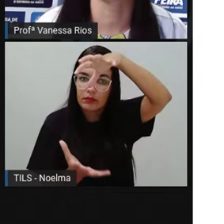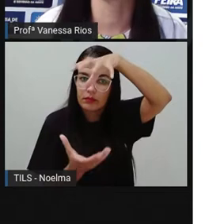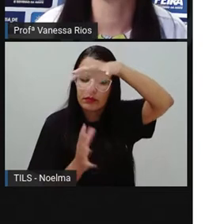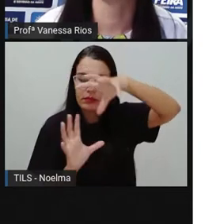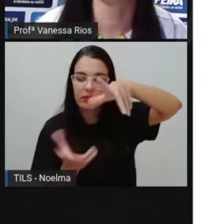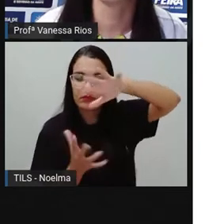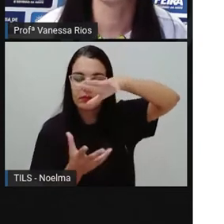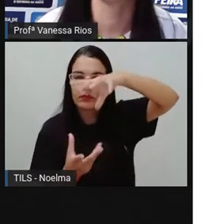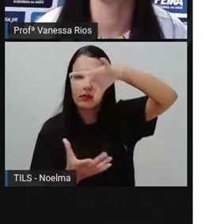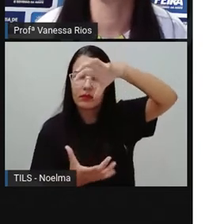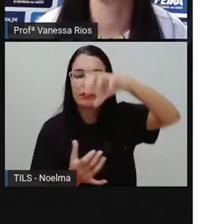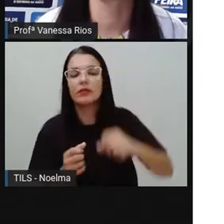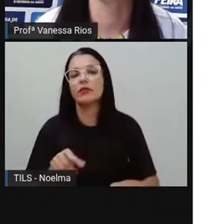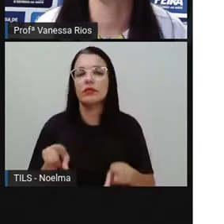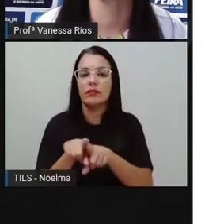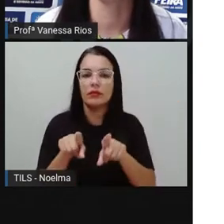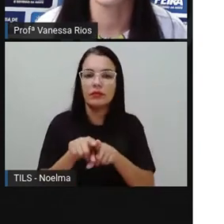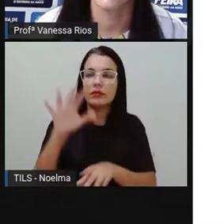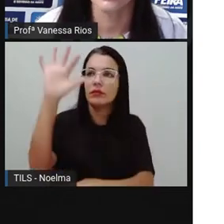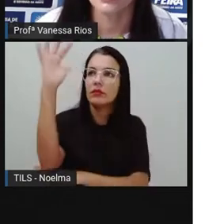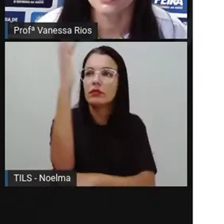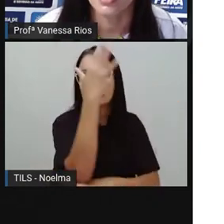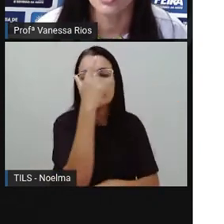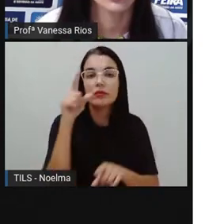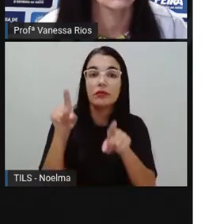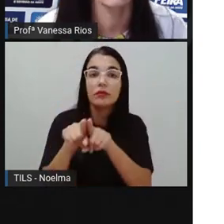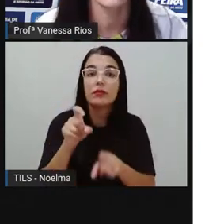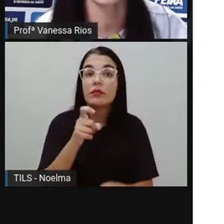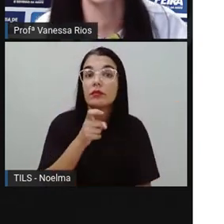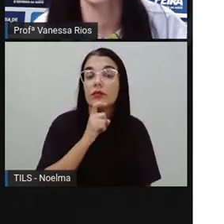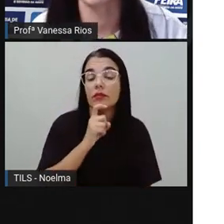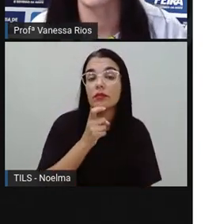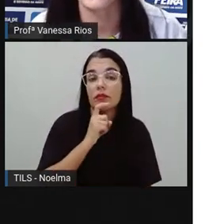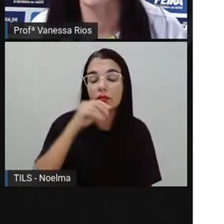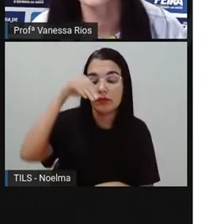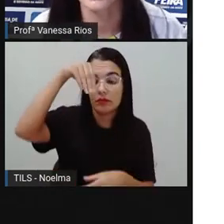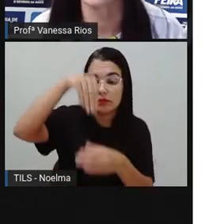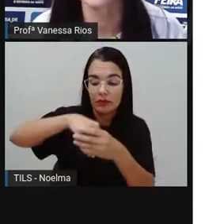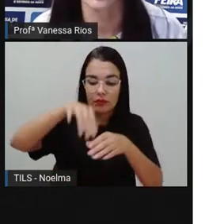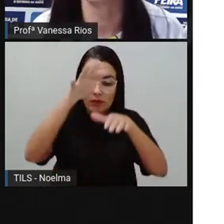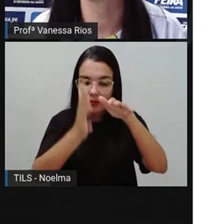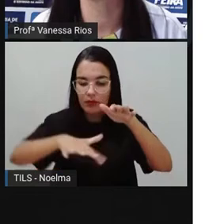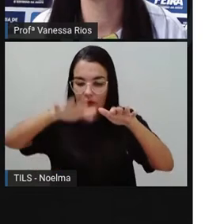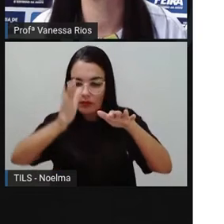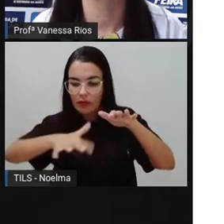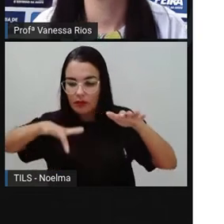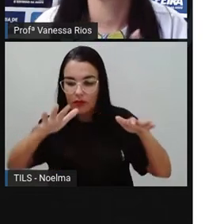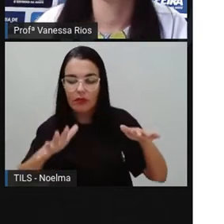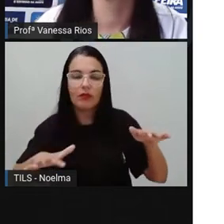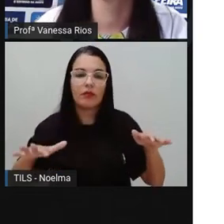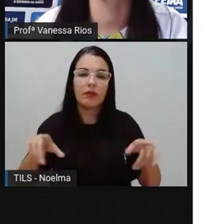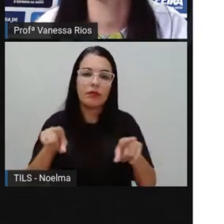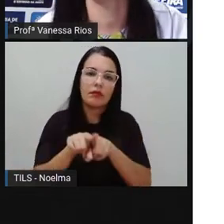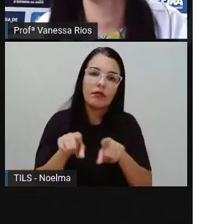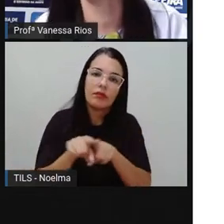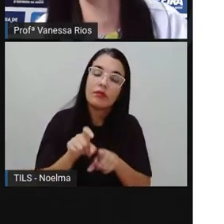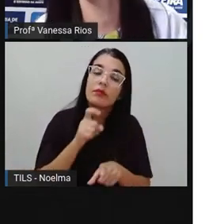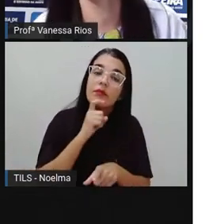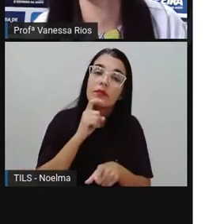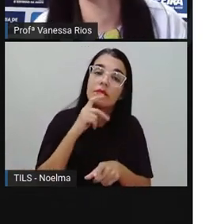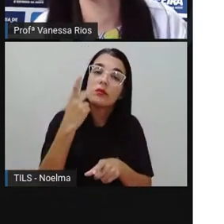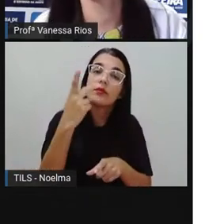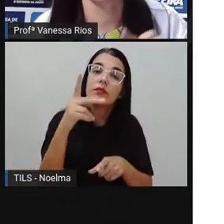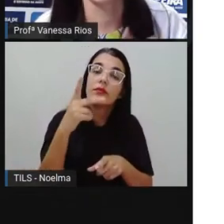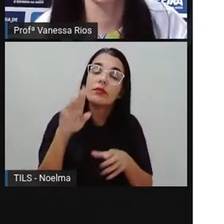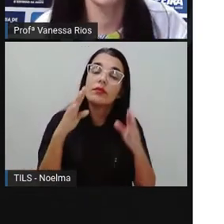no pico das montanhas e também nos icebergs. A gente consegue observar a água em estado sólido também lá no congelador da